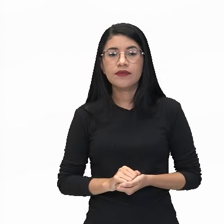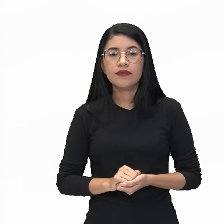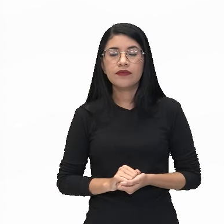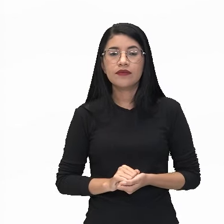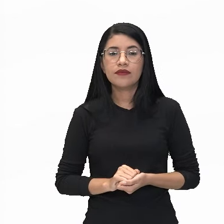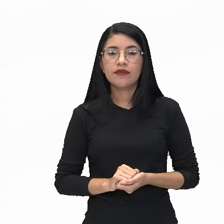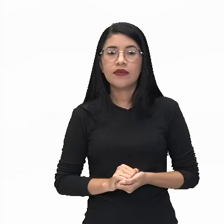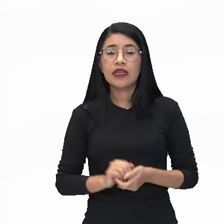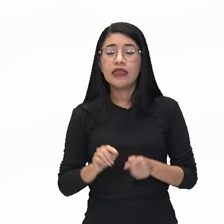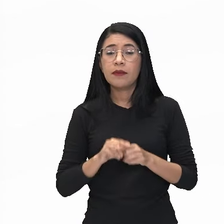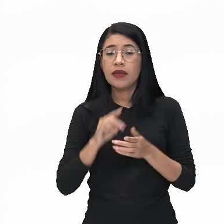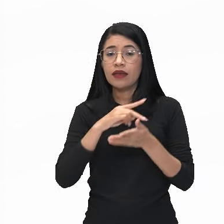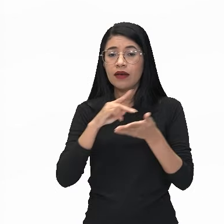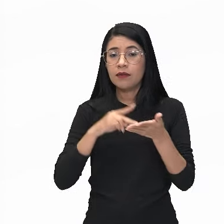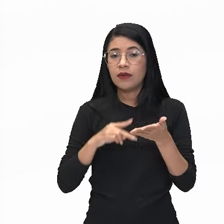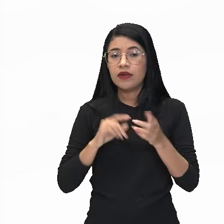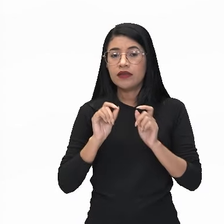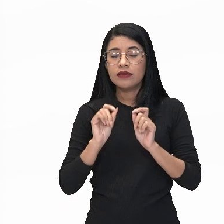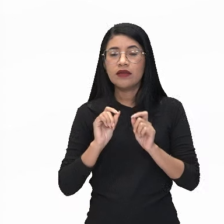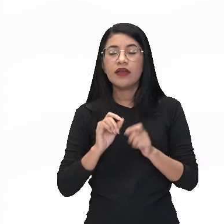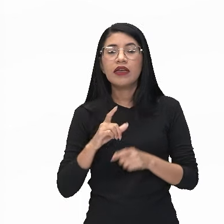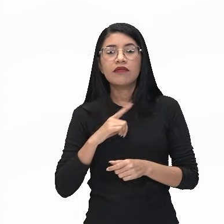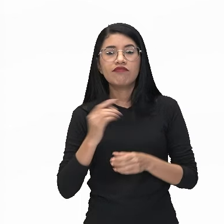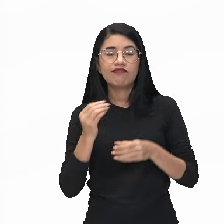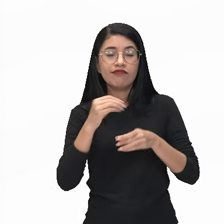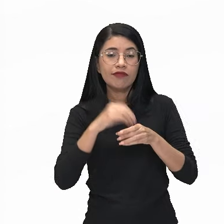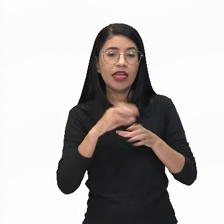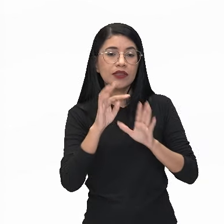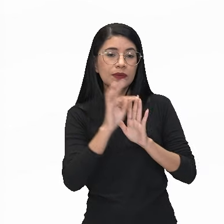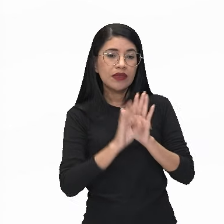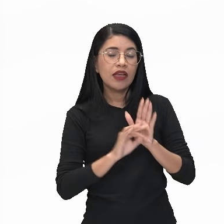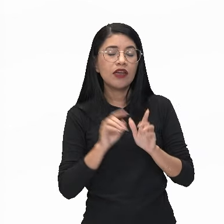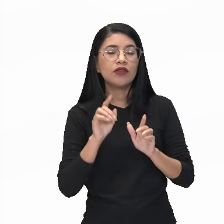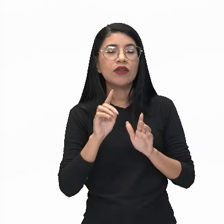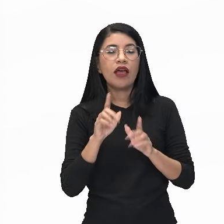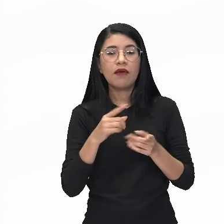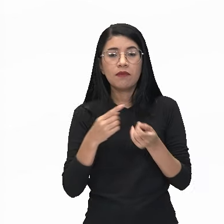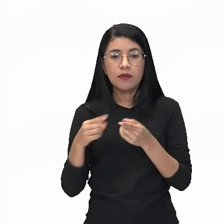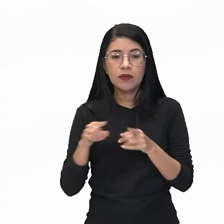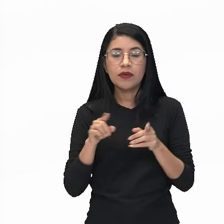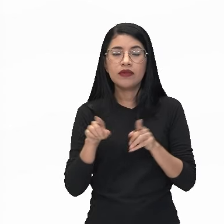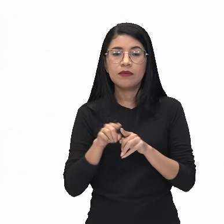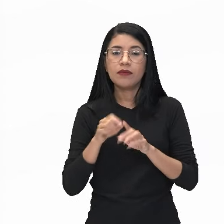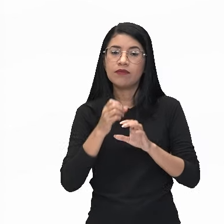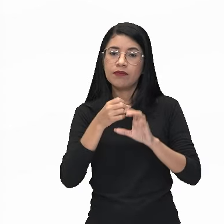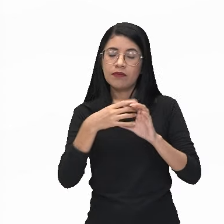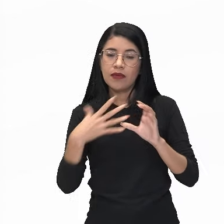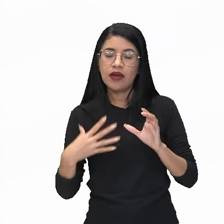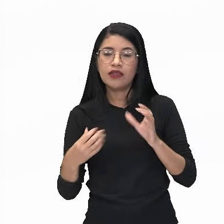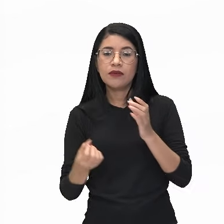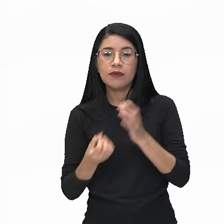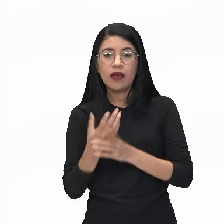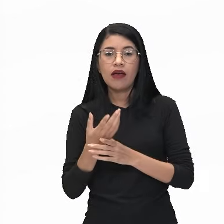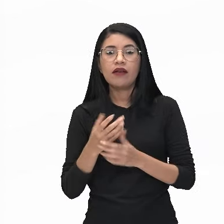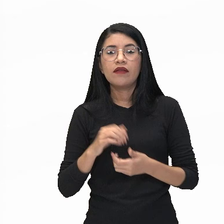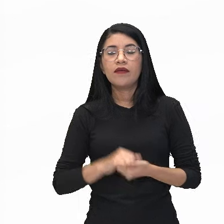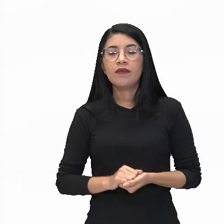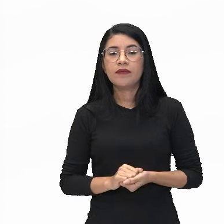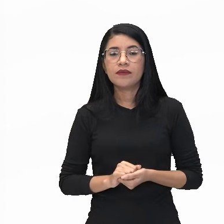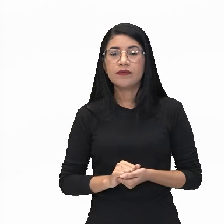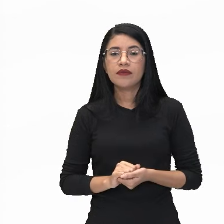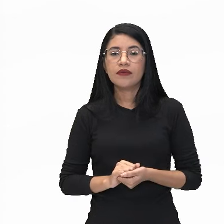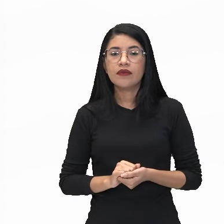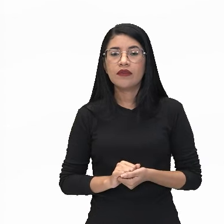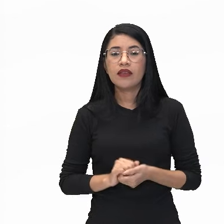Nós temos a função poética, presente aí em toda a letra da canção, uma vez que é característica das produções do autor, a